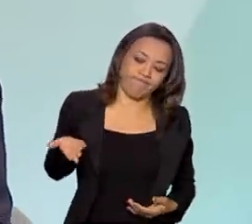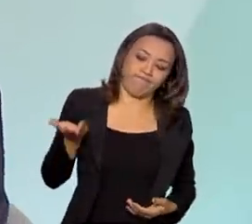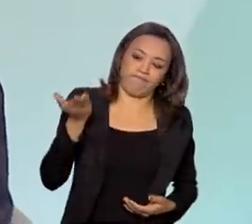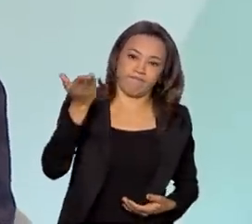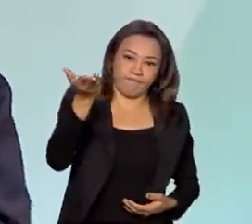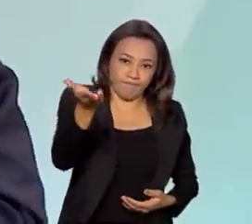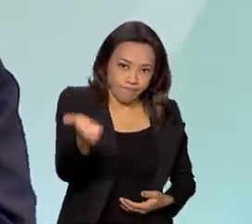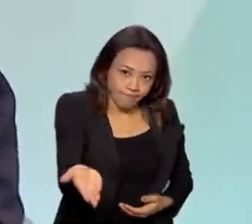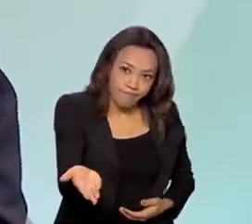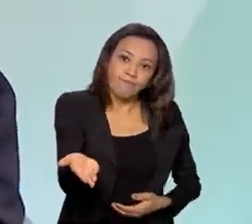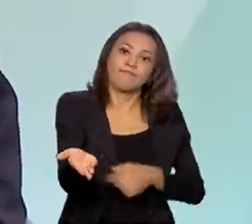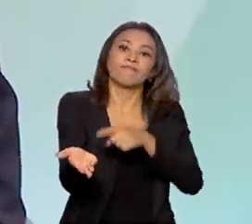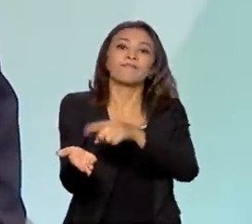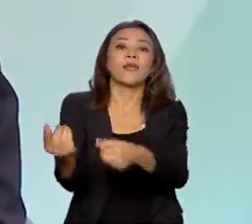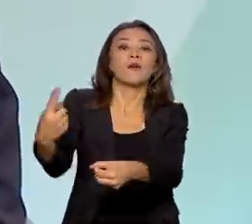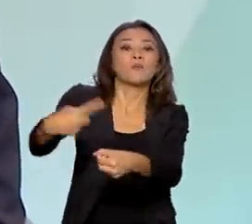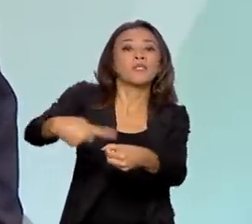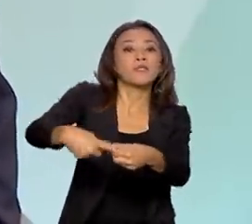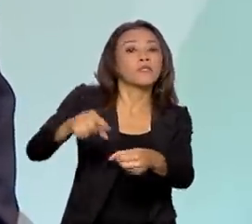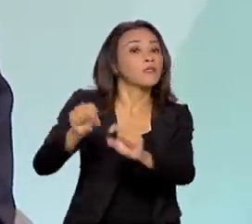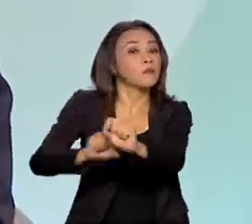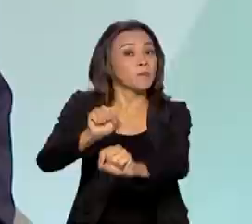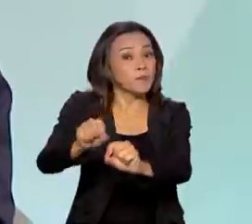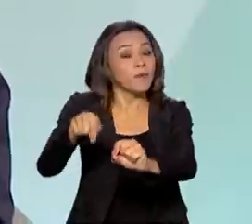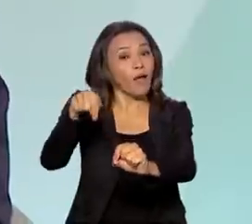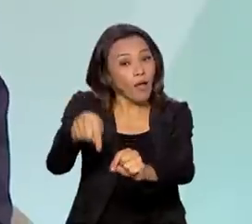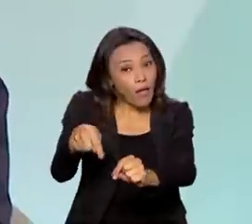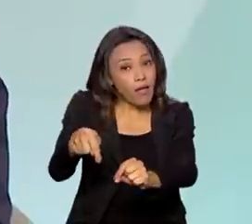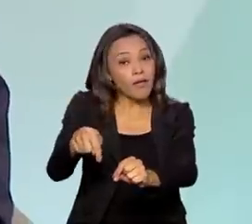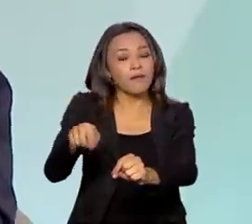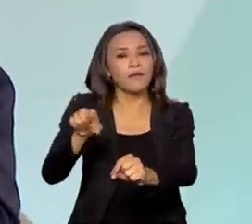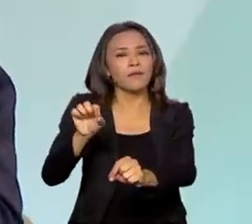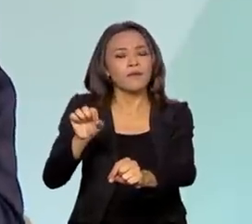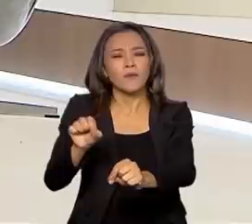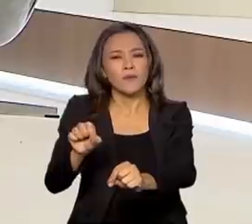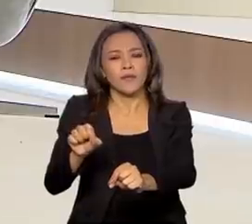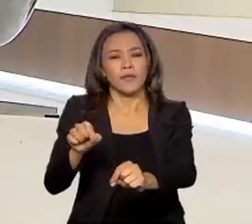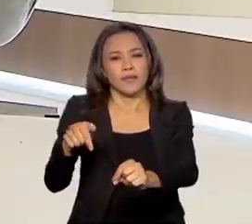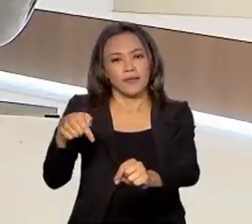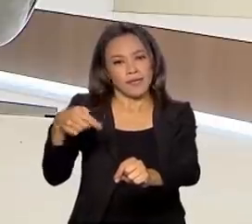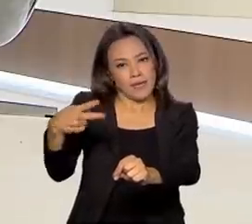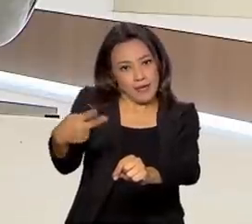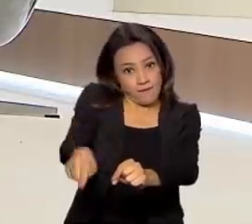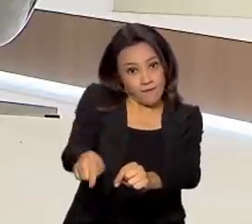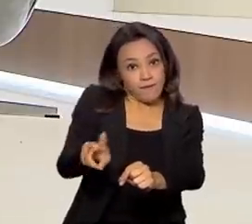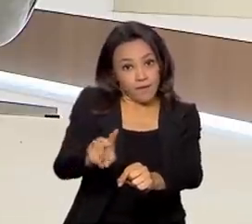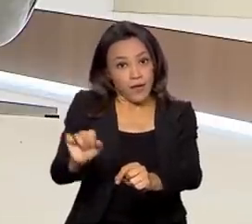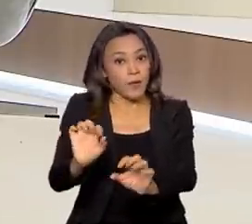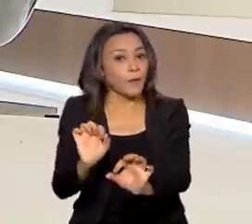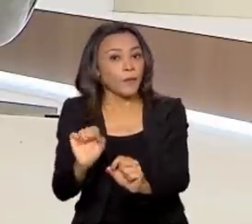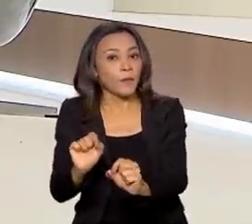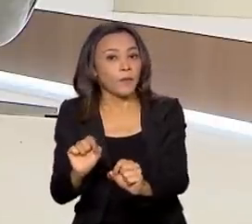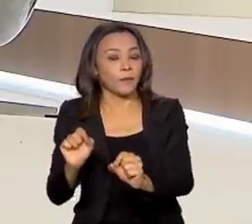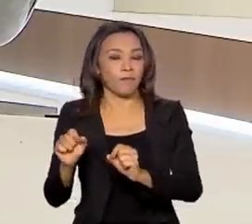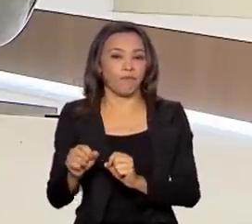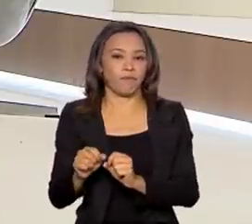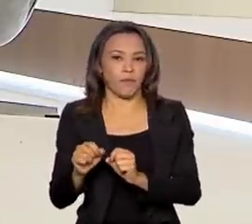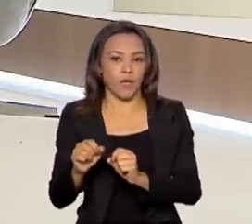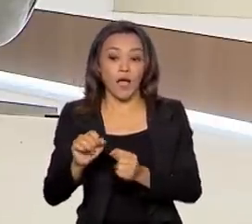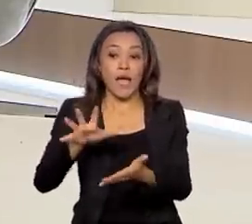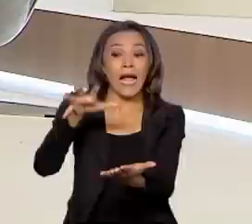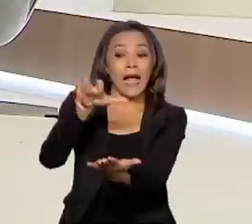necessariamente o município num dos principais momentos que é onde você vai fazer o